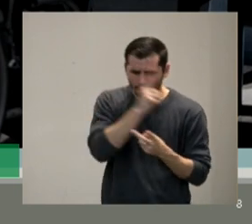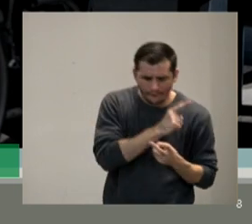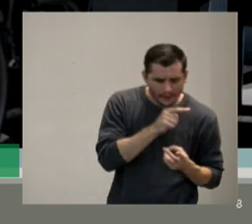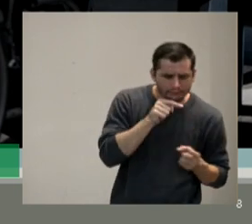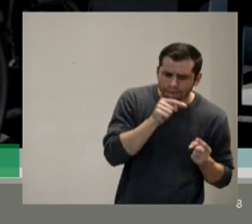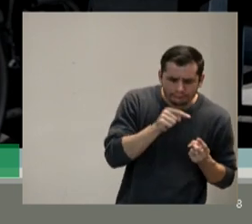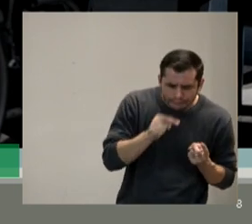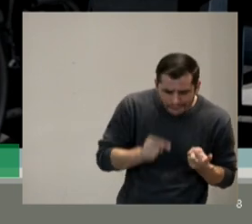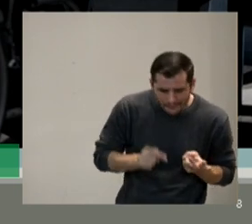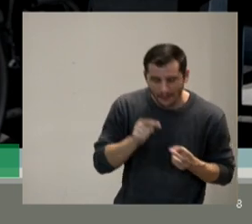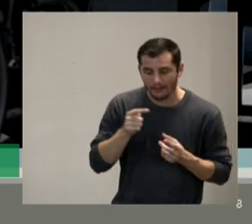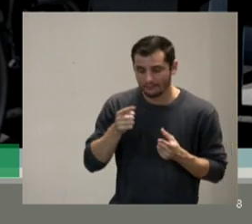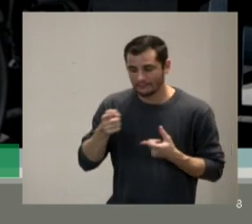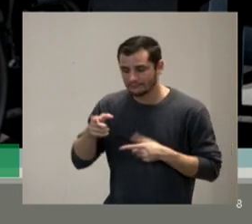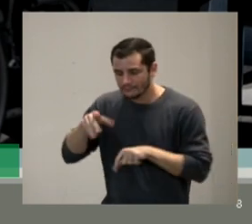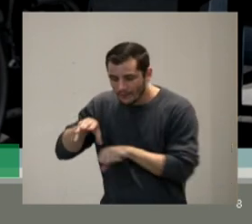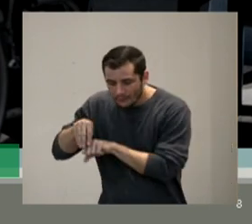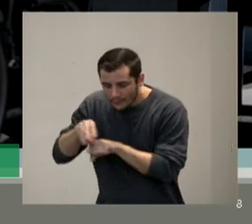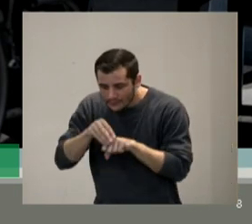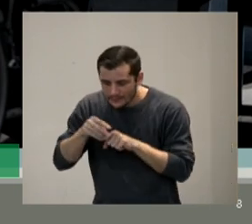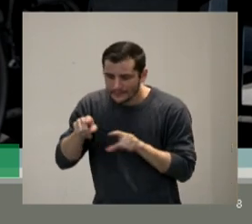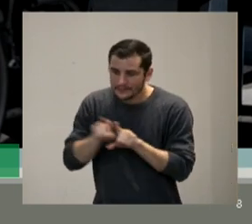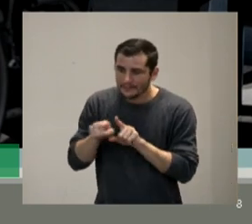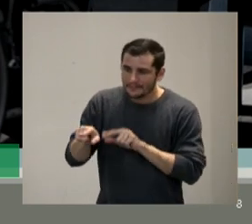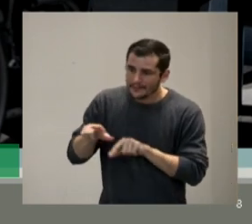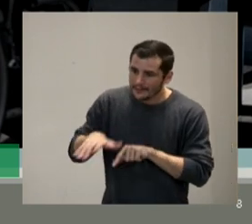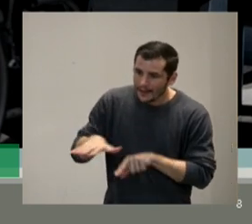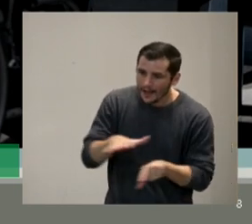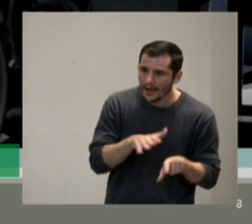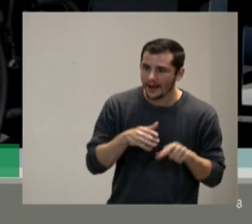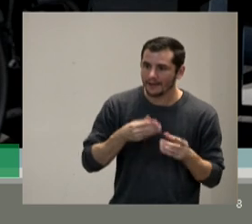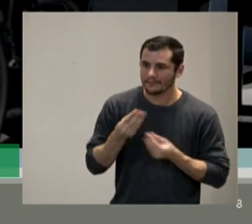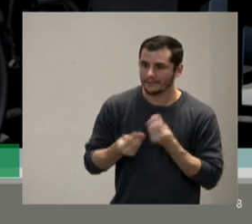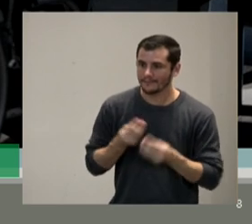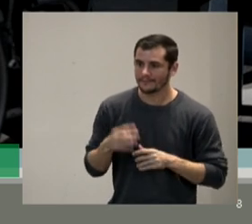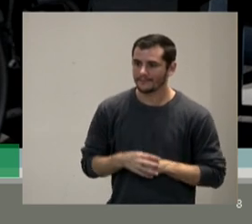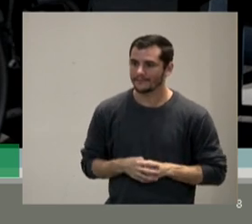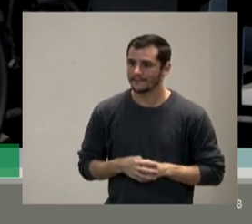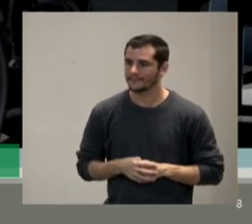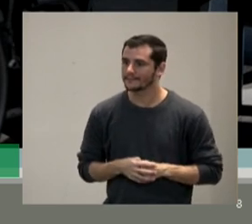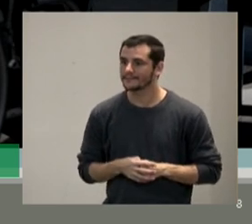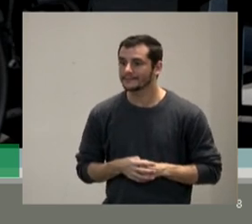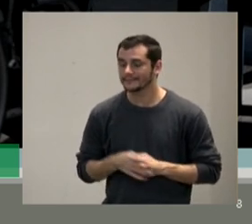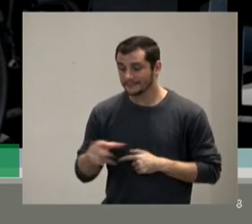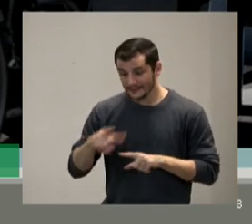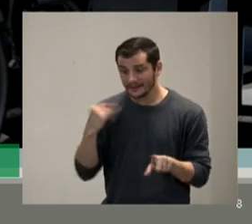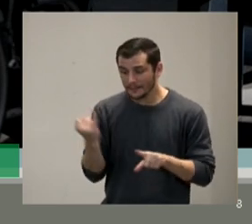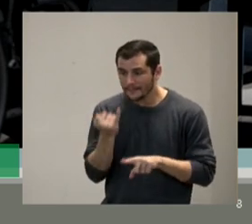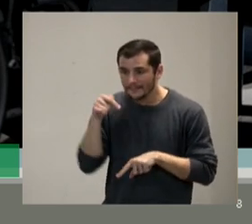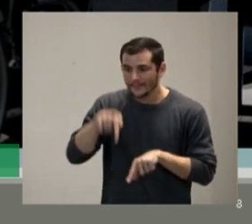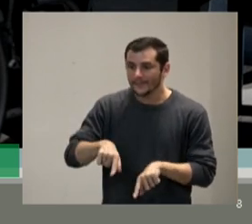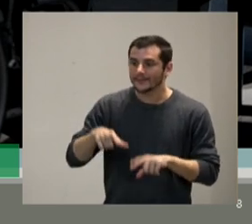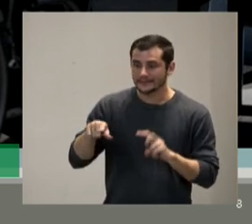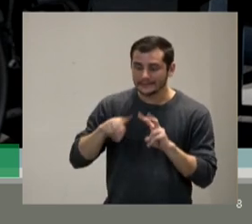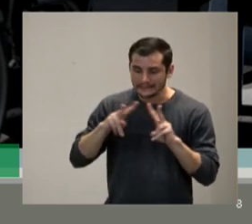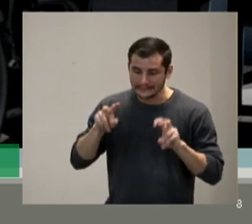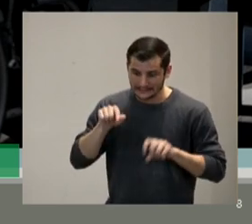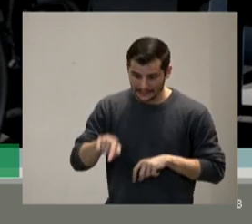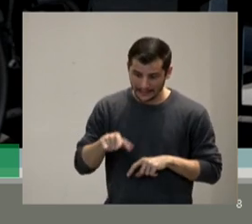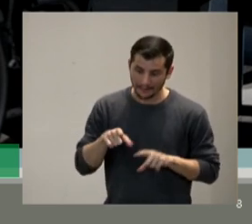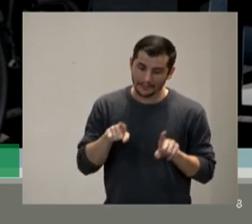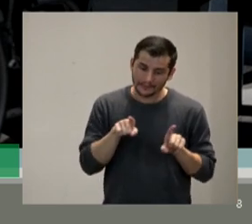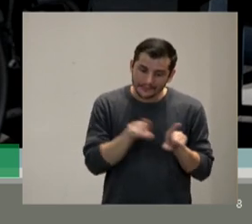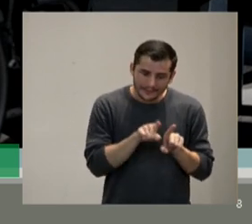o conhecimento e vai te tentando tirar dúvidas para eles isso aqui é super importante workshops e